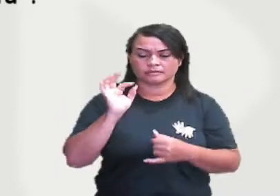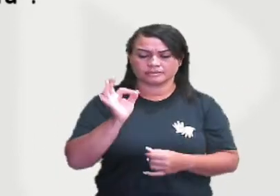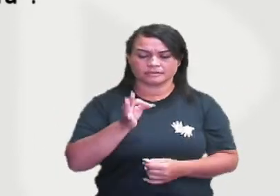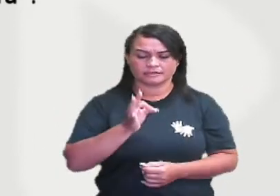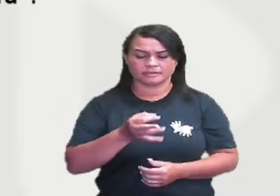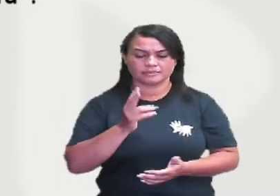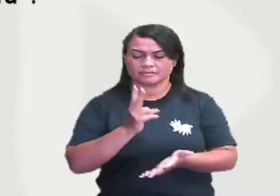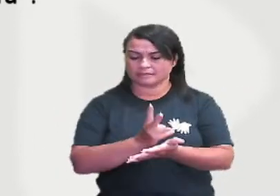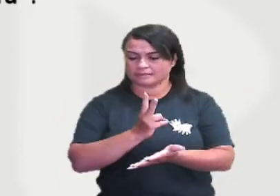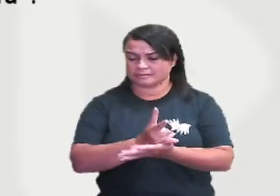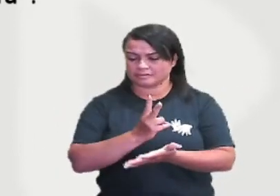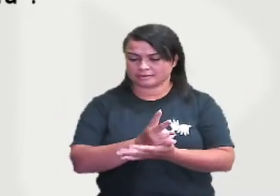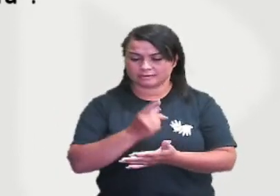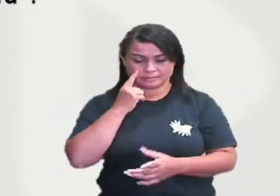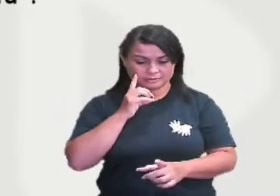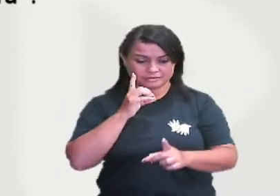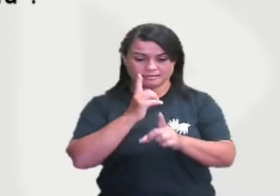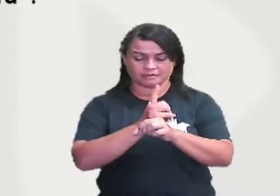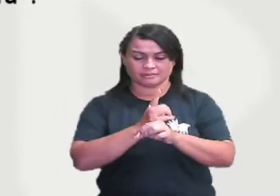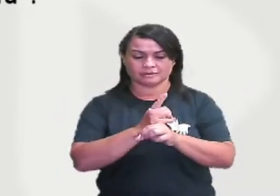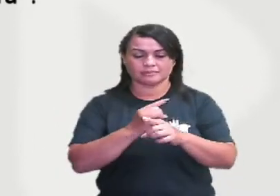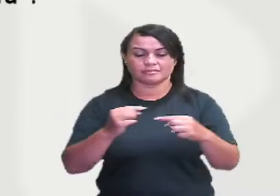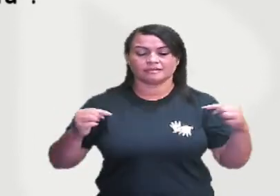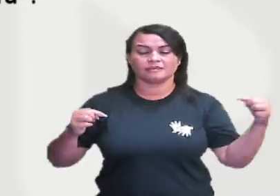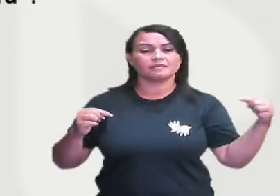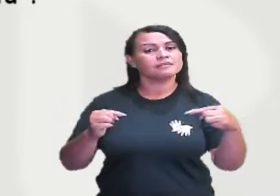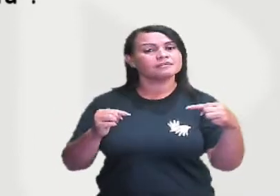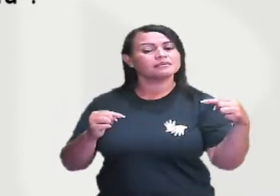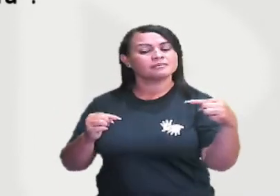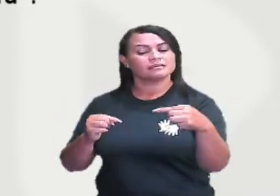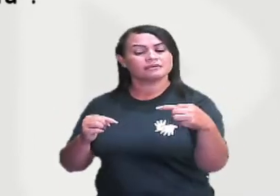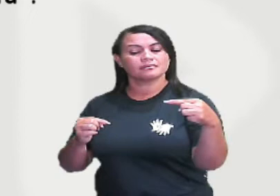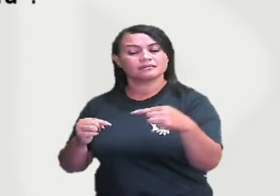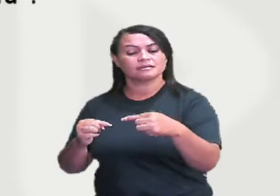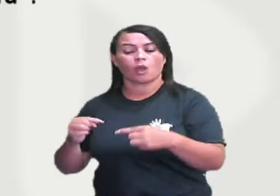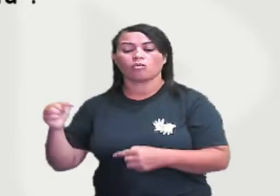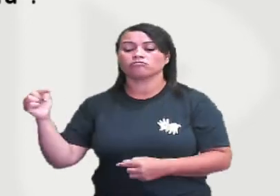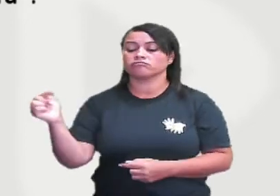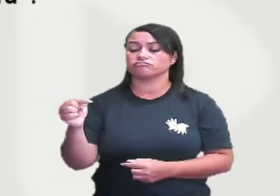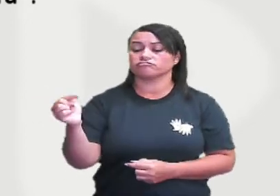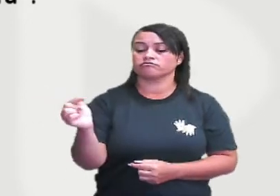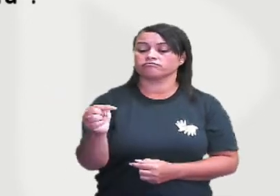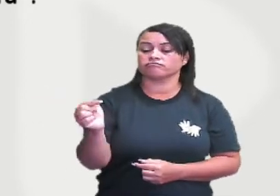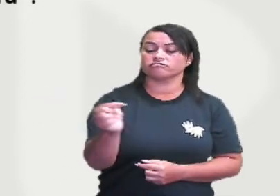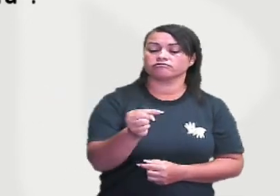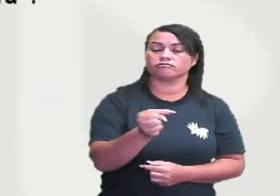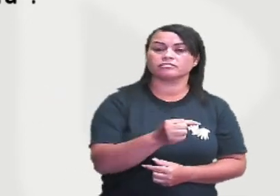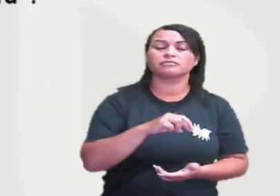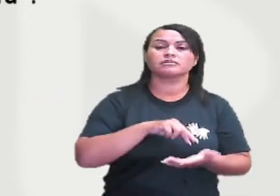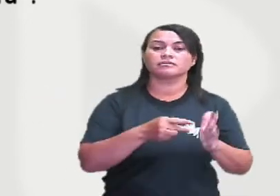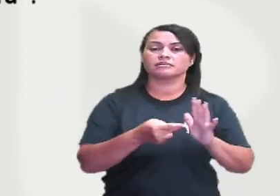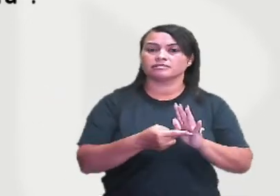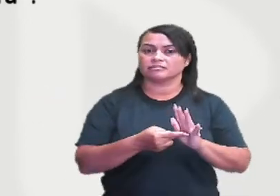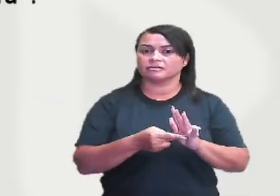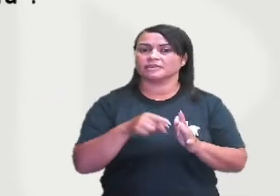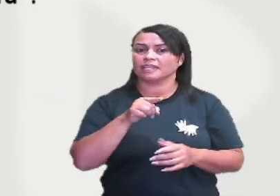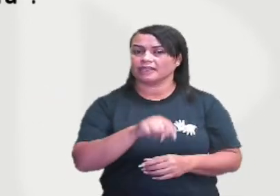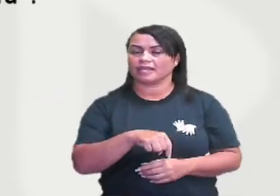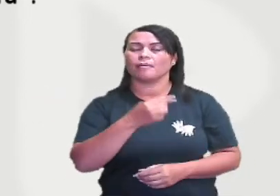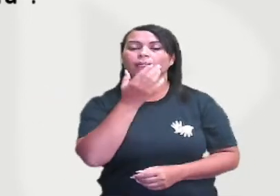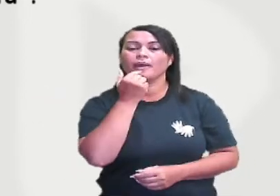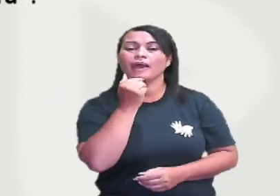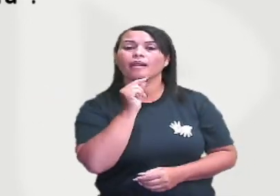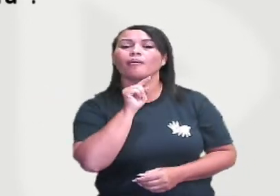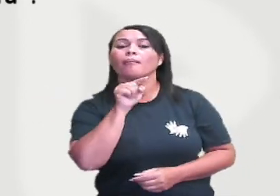Toda vez que tiverem essas setas, essas setas podem ser traduzidas como serve de alimento para, tá certo?